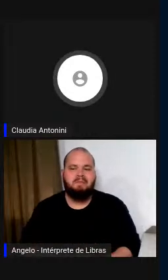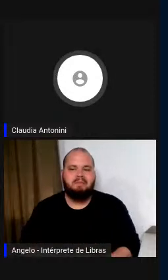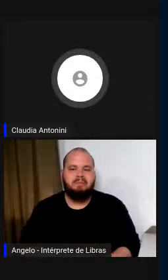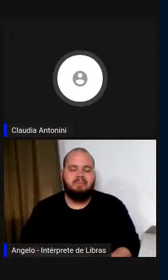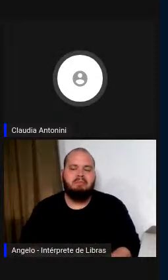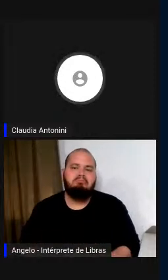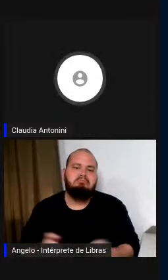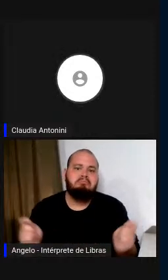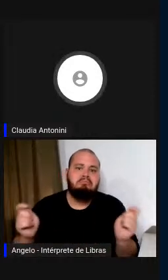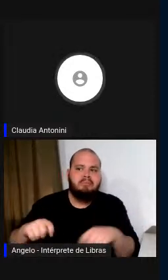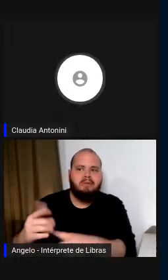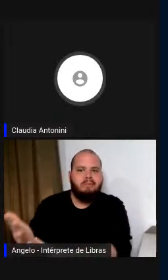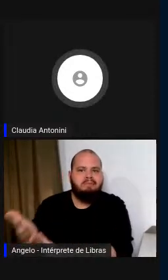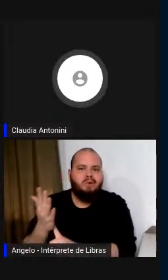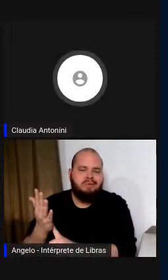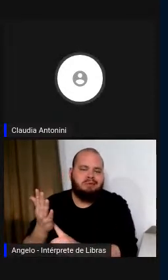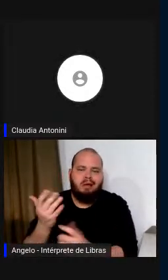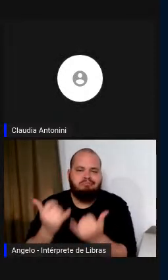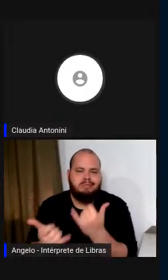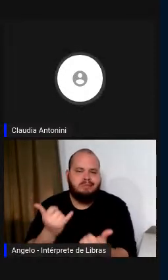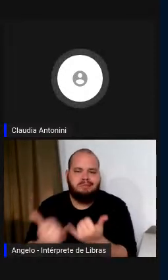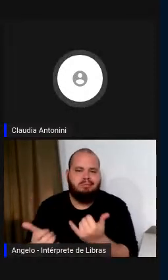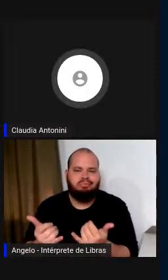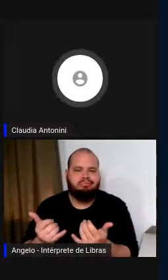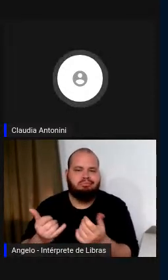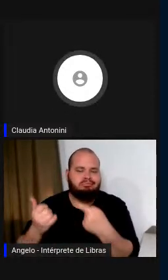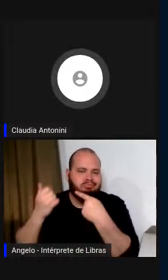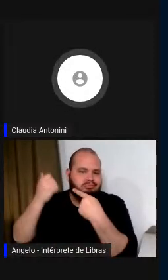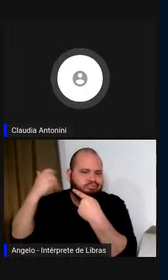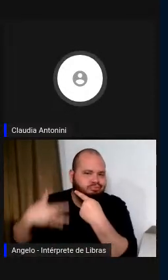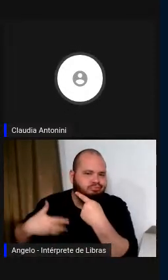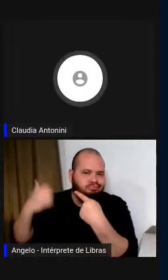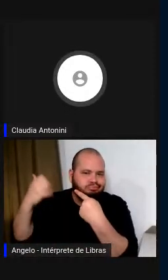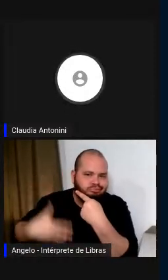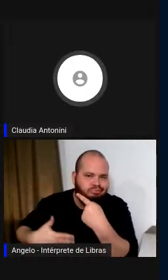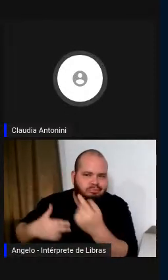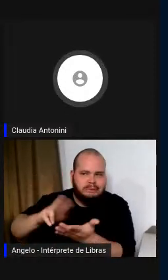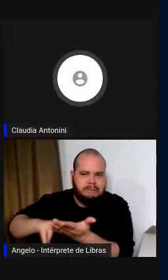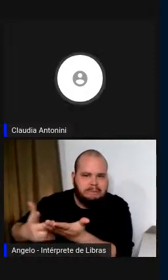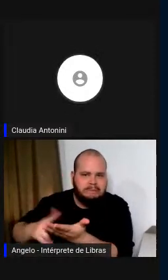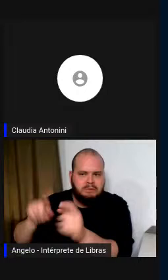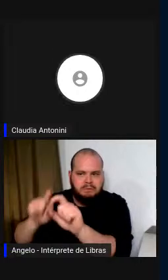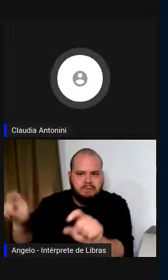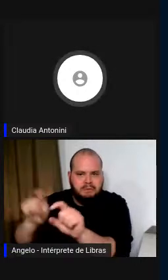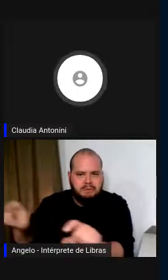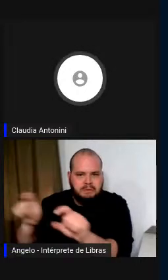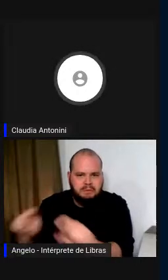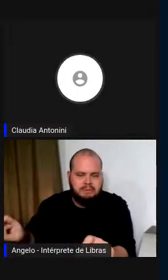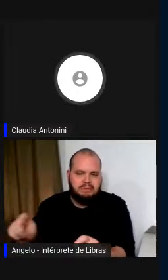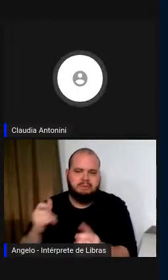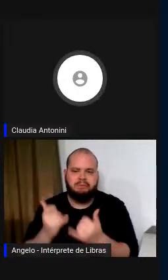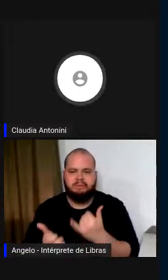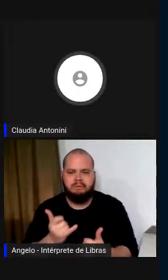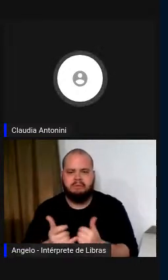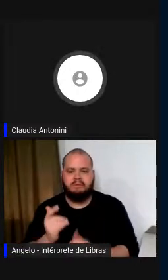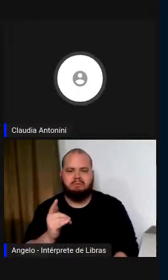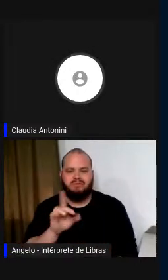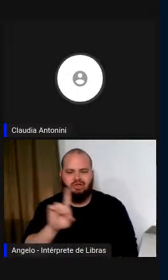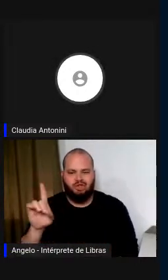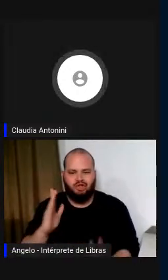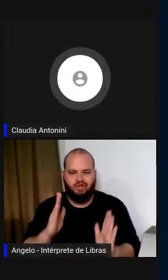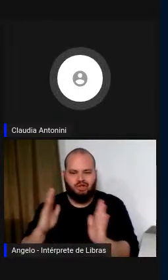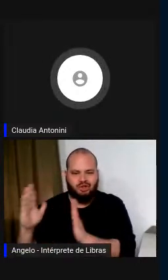apresentar, por exemplo, a transcrição, aqui nós vemos na direita, apresentar, por exemplo, as